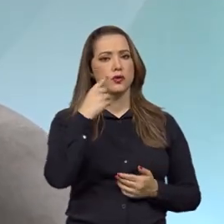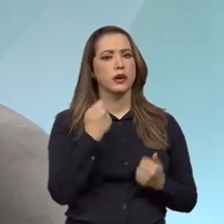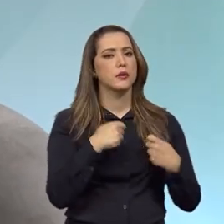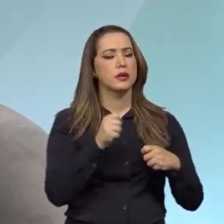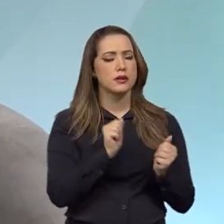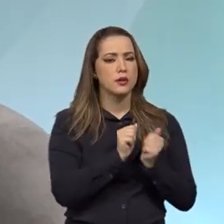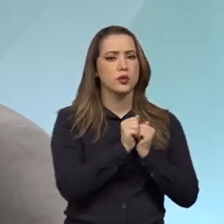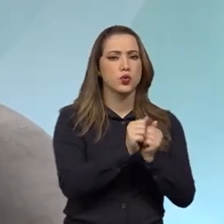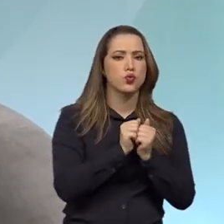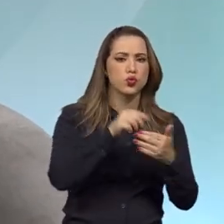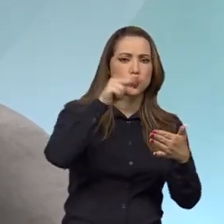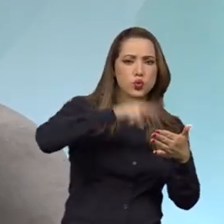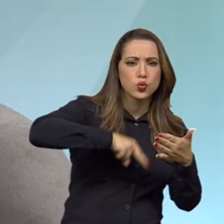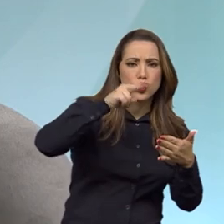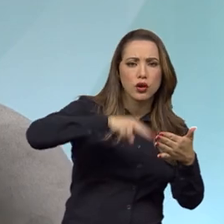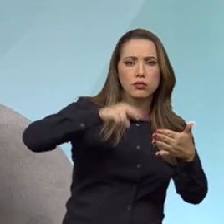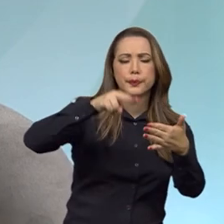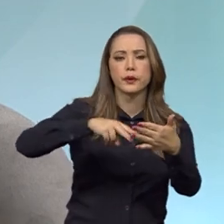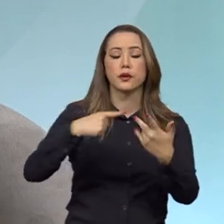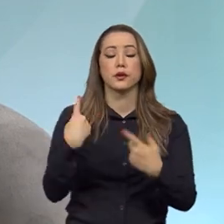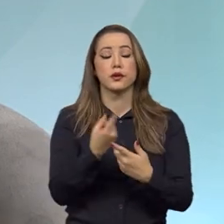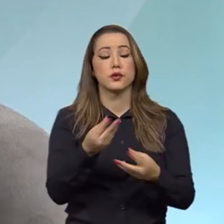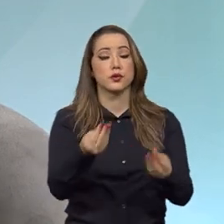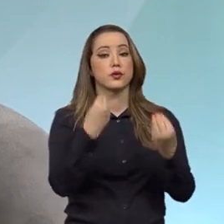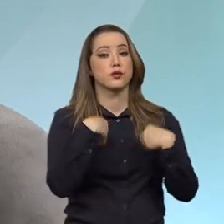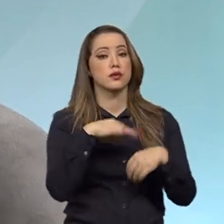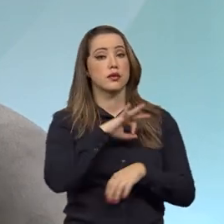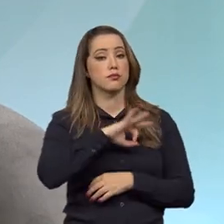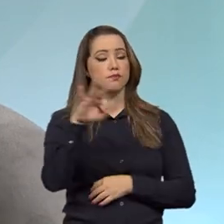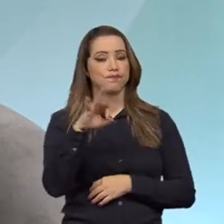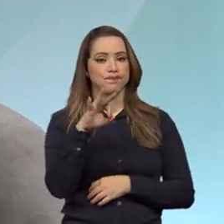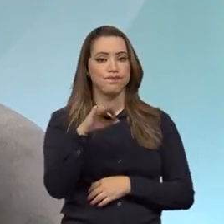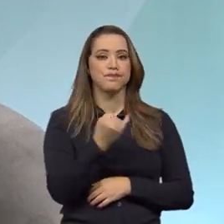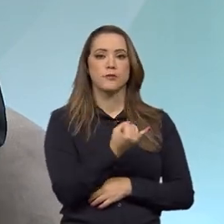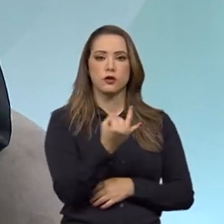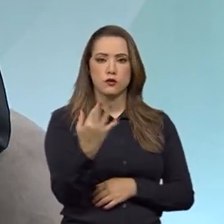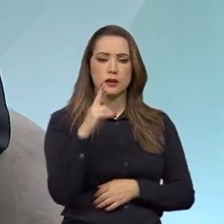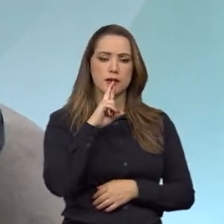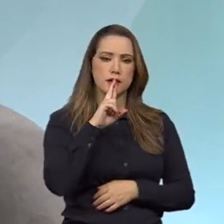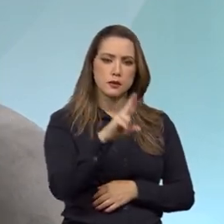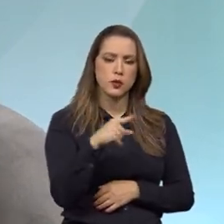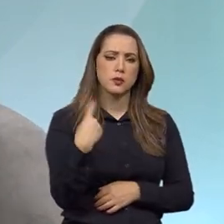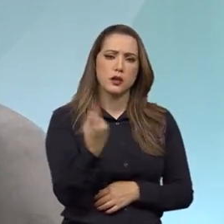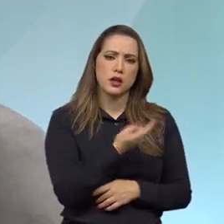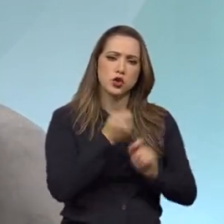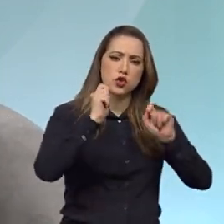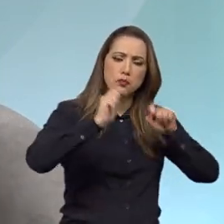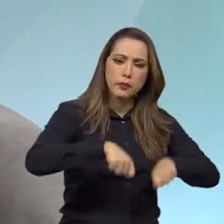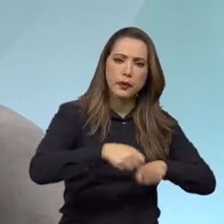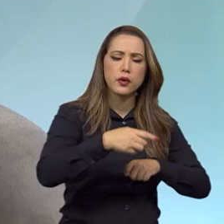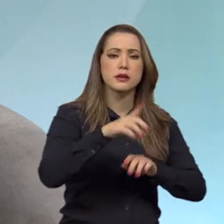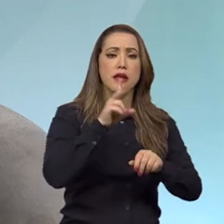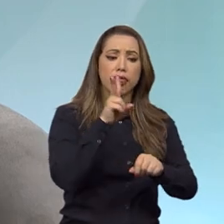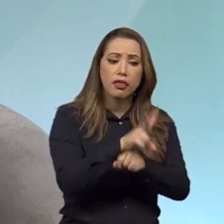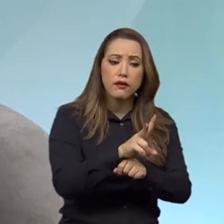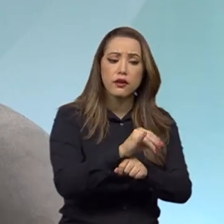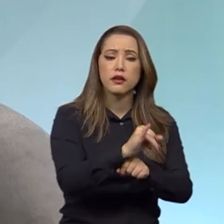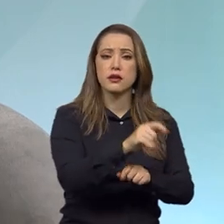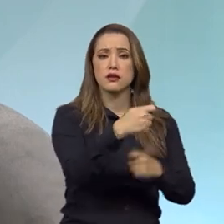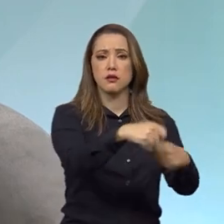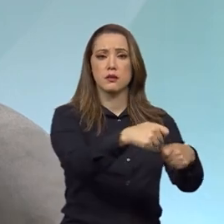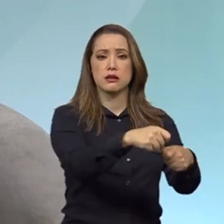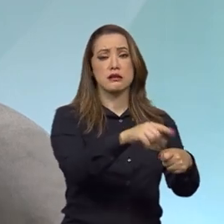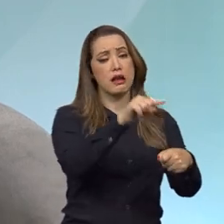subsídios e muita legitimidade, muitos argumentos para que possamos fazer essa defesa quando ela é